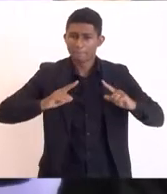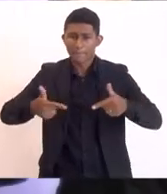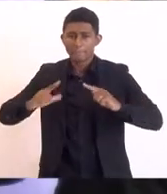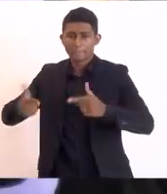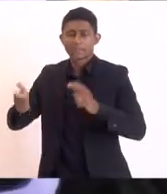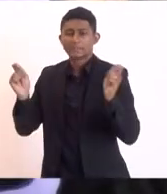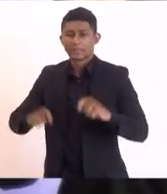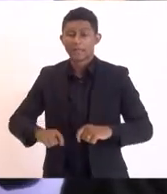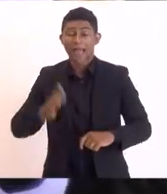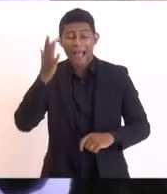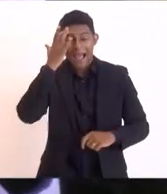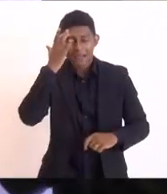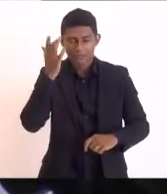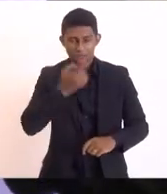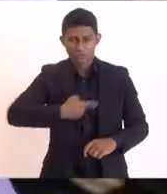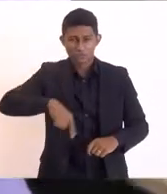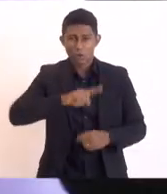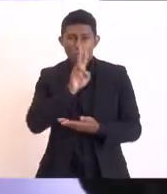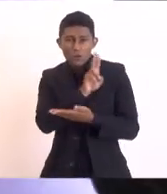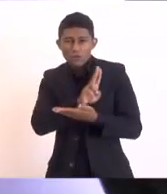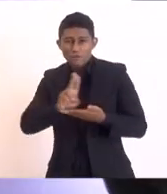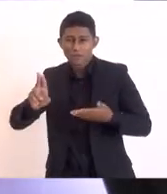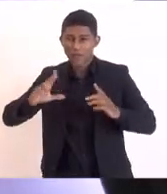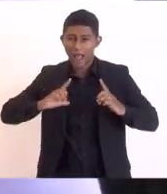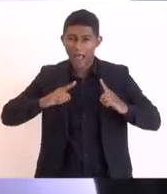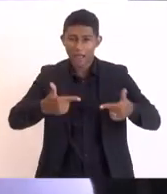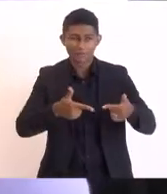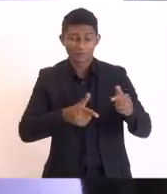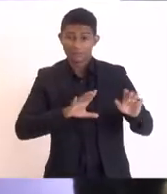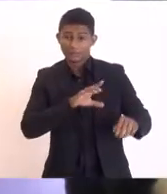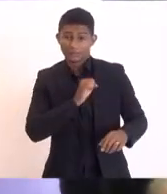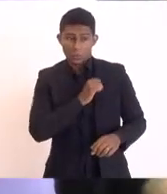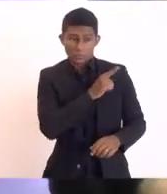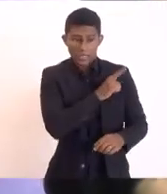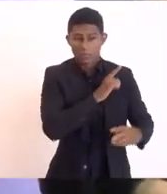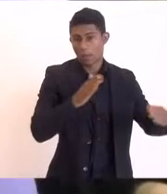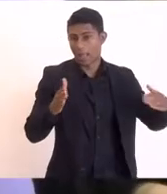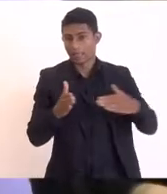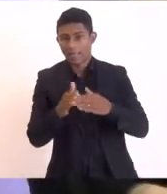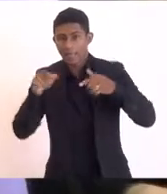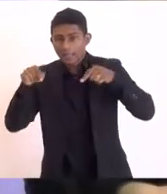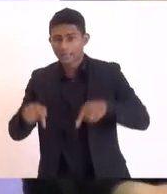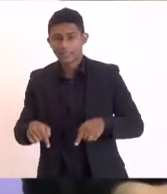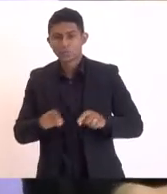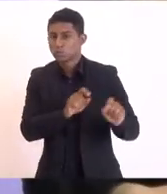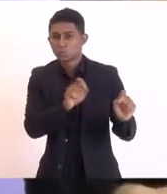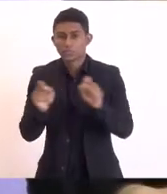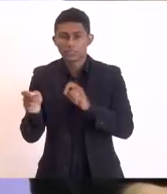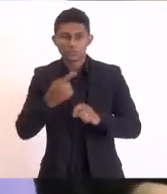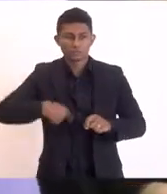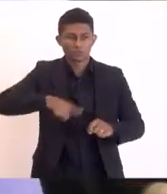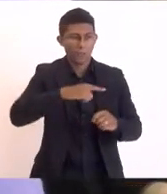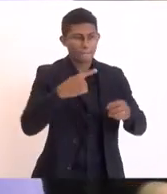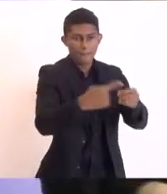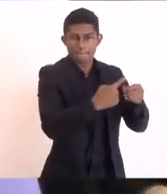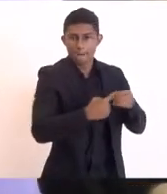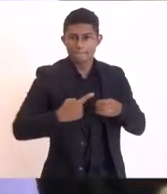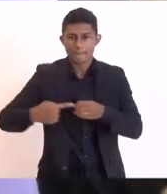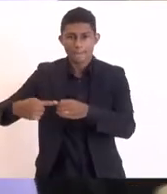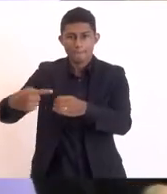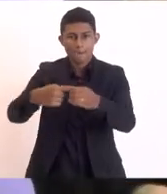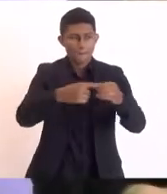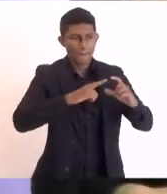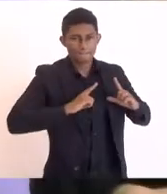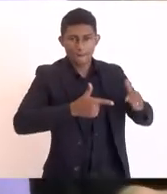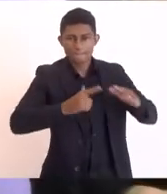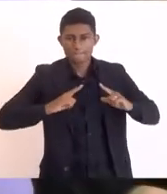a ação principal da nossa universidade de São Gonçalo para cá então a gente está fazendo um trabalho em todos os municípios para a gente conseguir esse